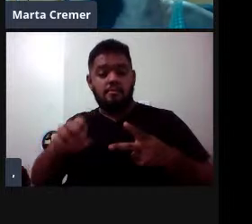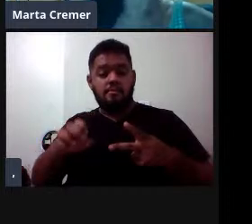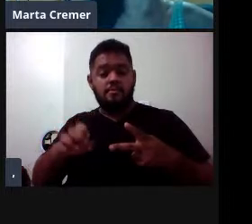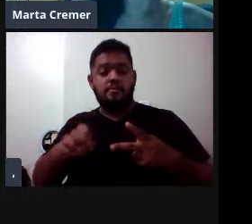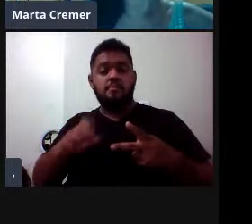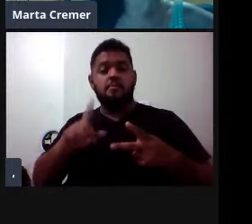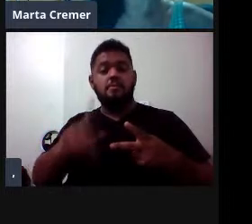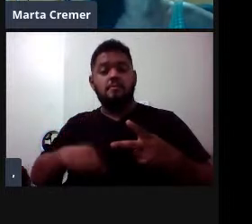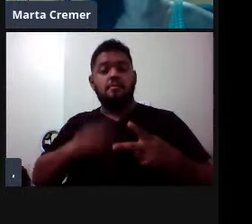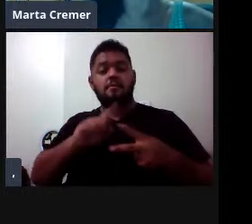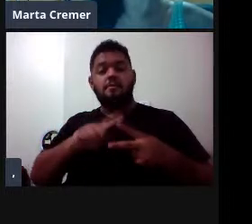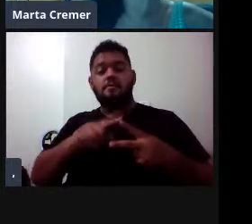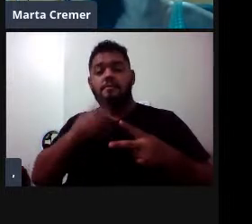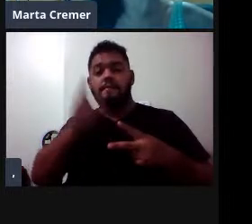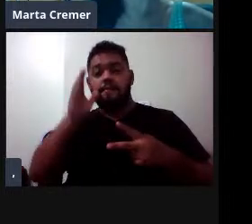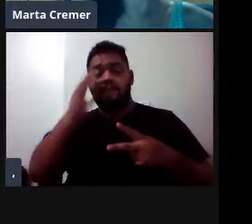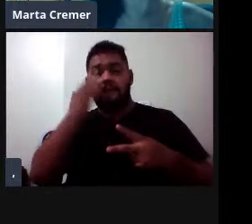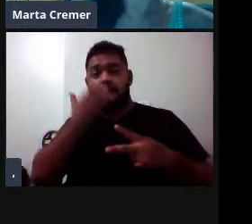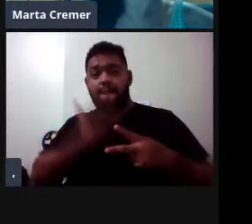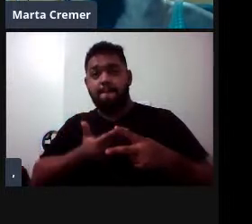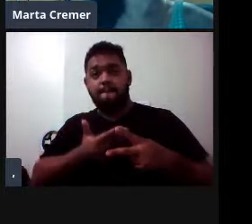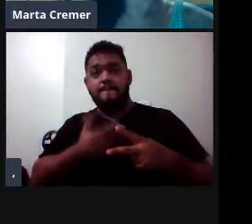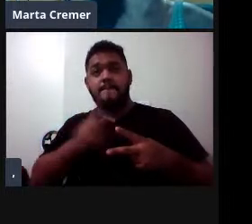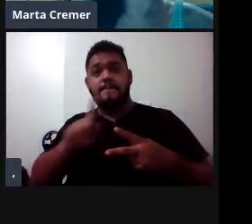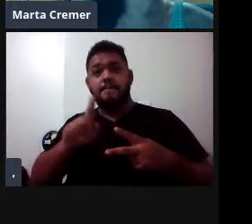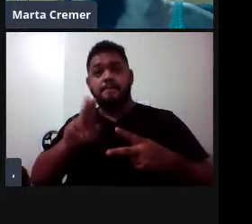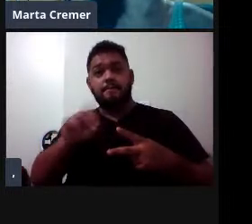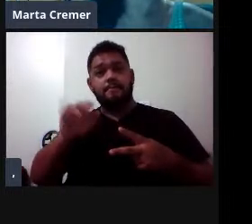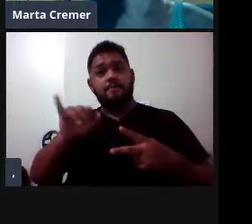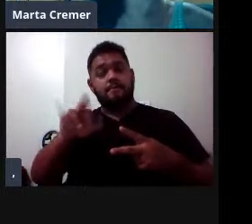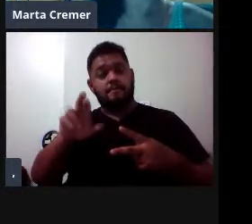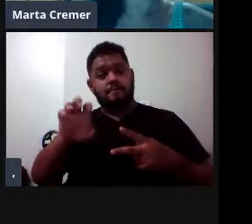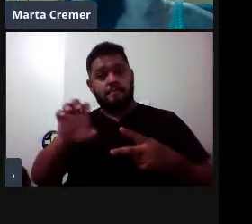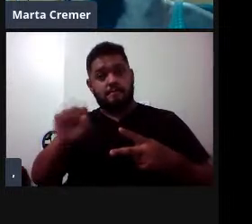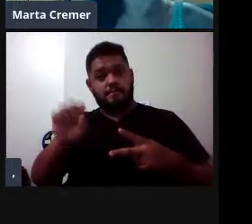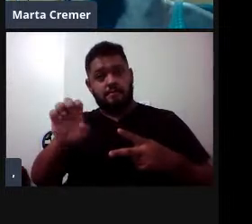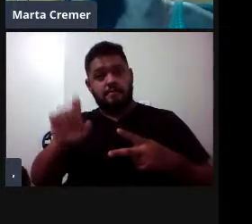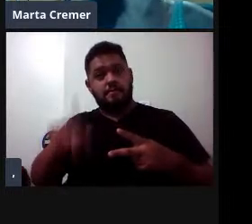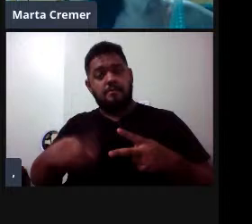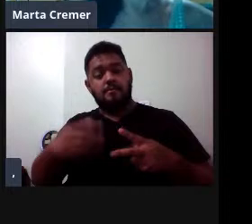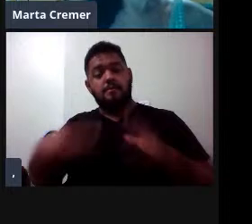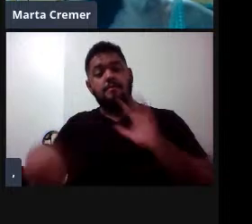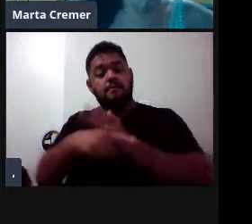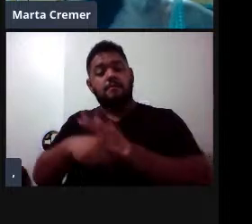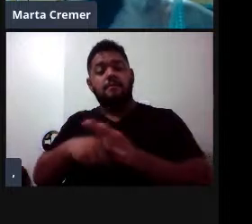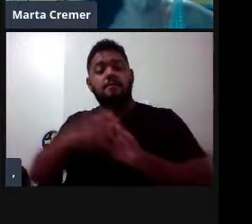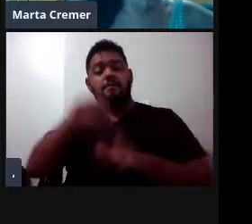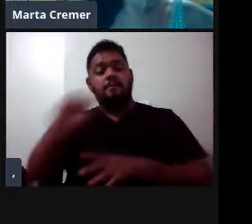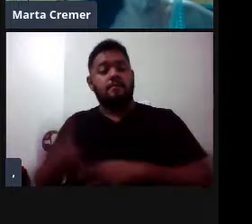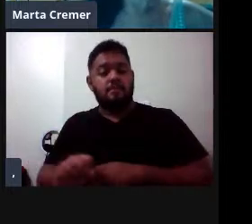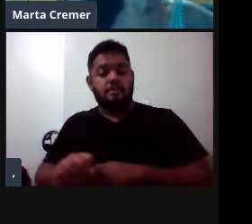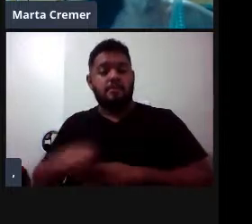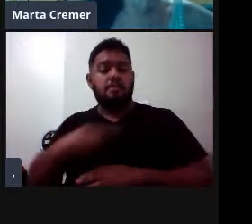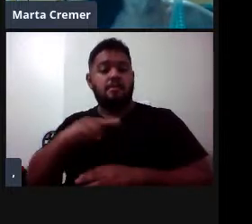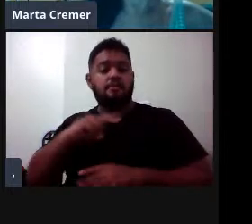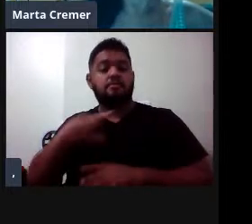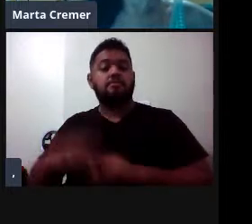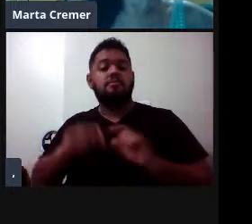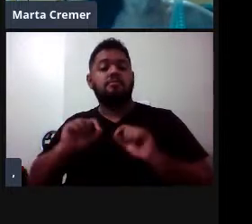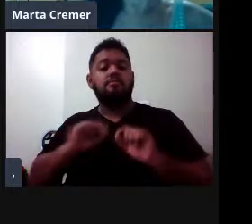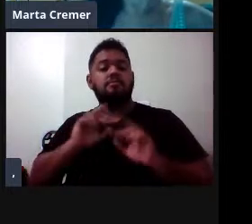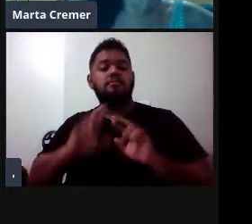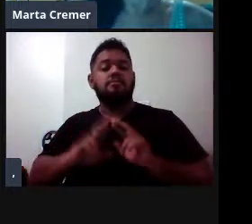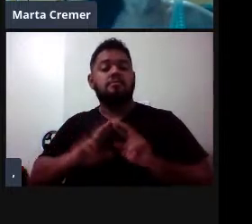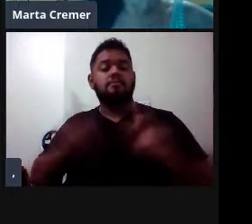considerada cosmopolita e a bonaerensis é uma espécie restrita ao hemisfério sul. Elas têm uma diferencinha aqui,